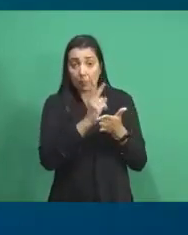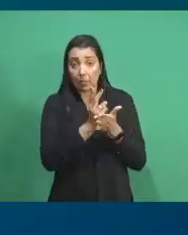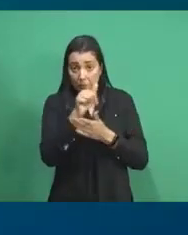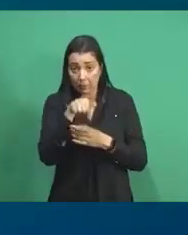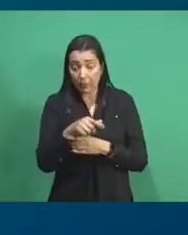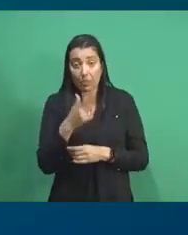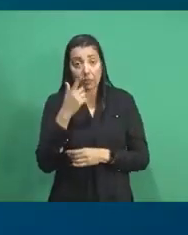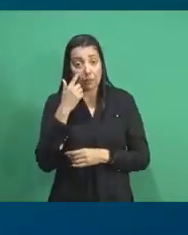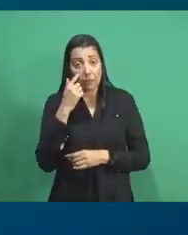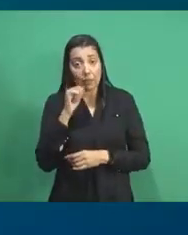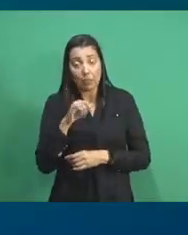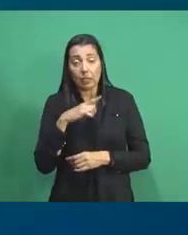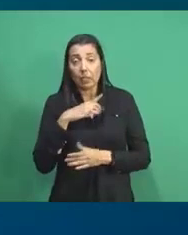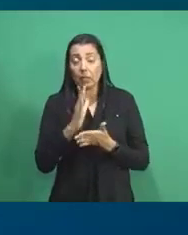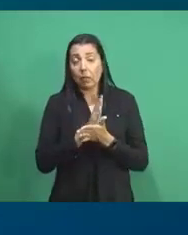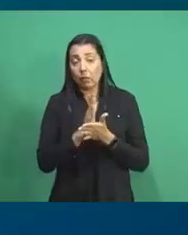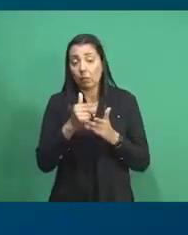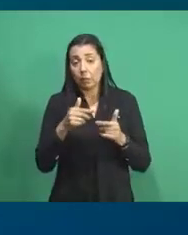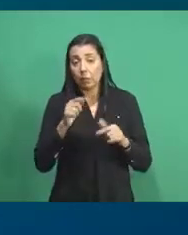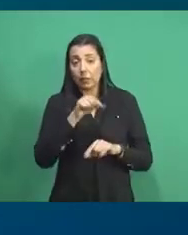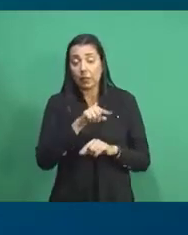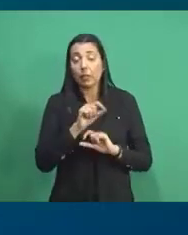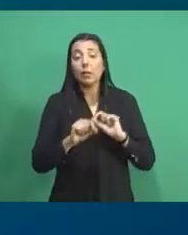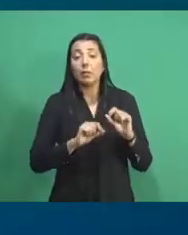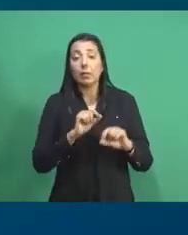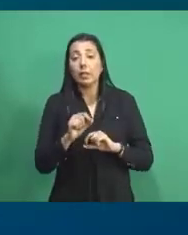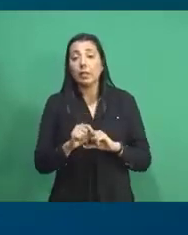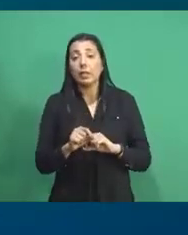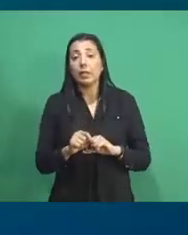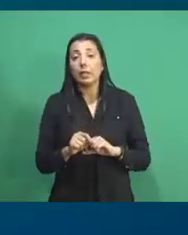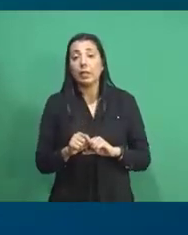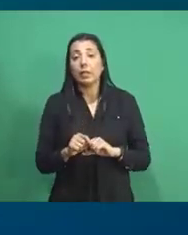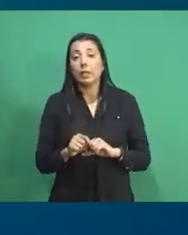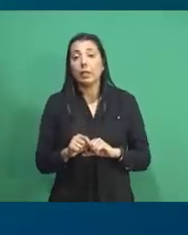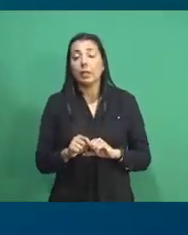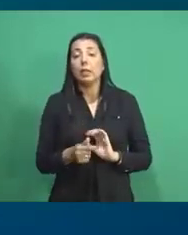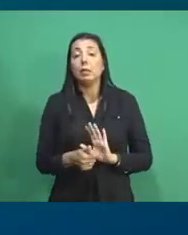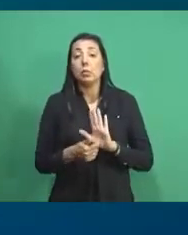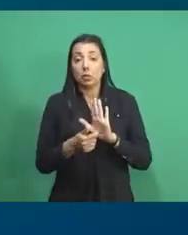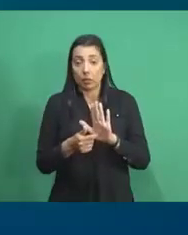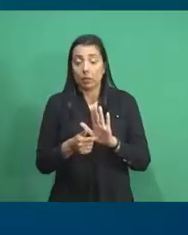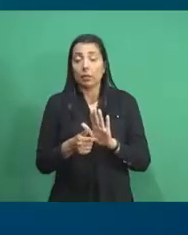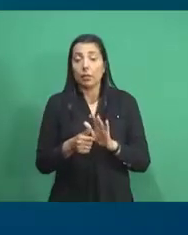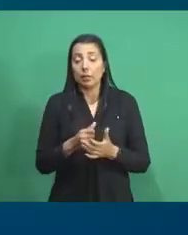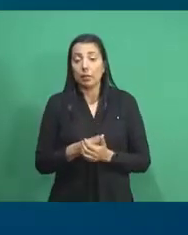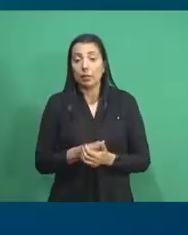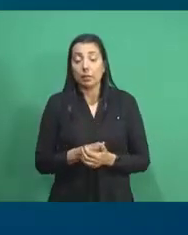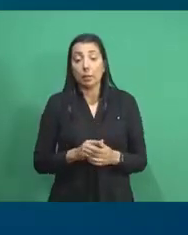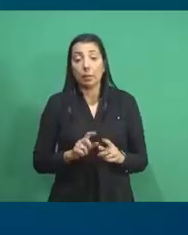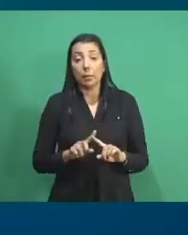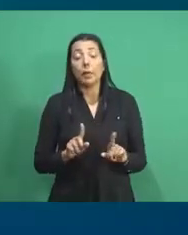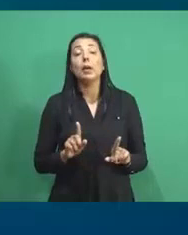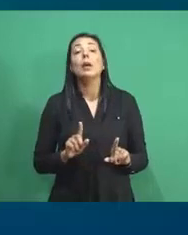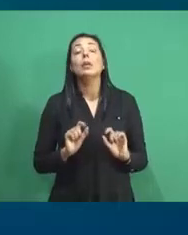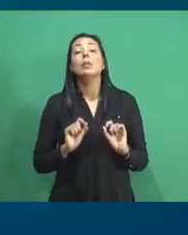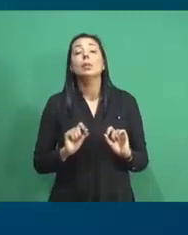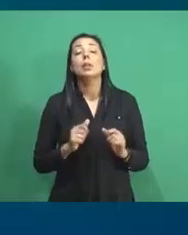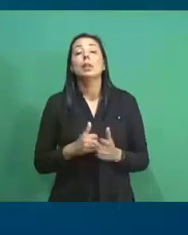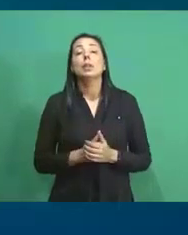e verificar que existem alguns que estão sendo apresentados, mostrados. além